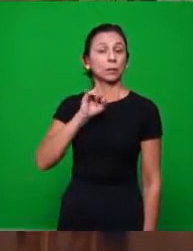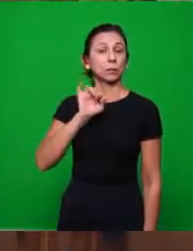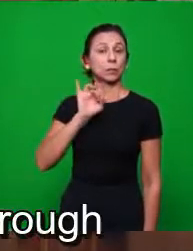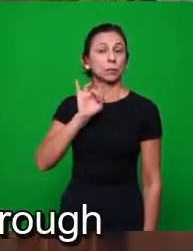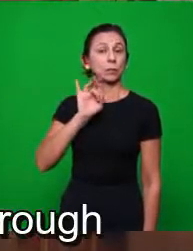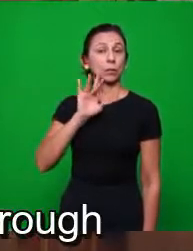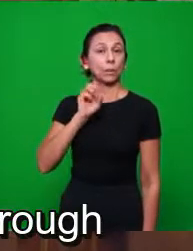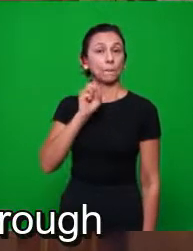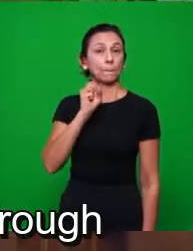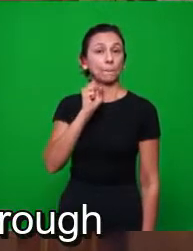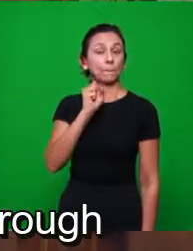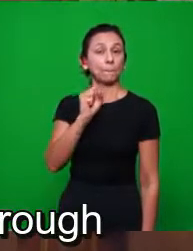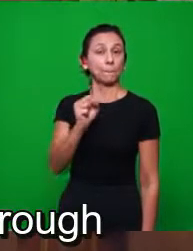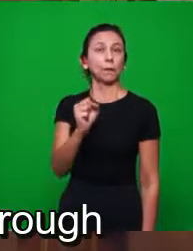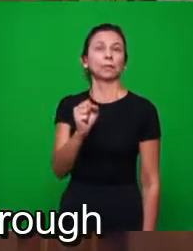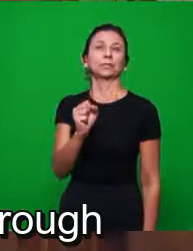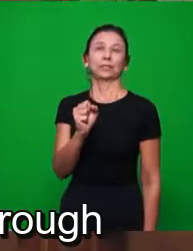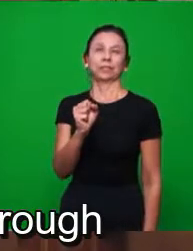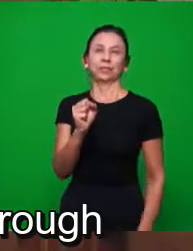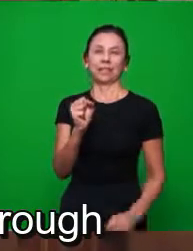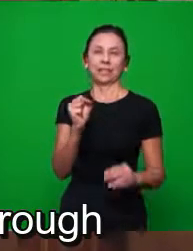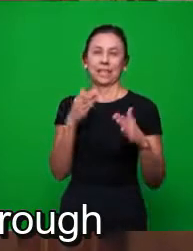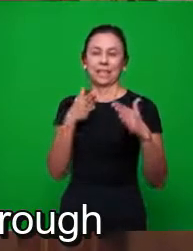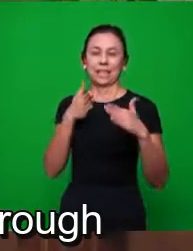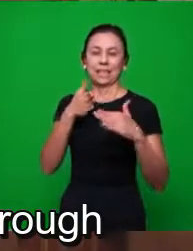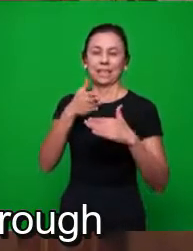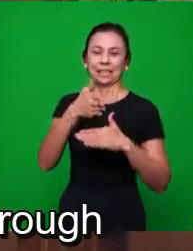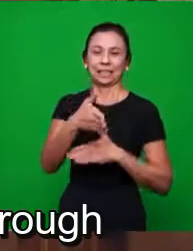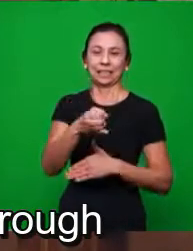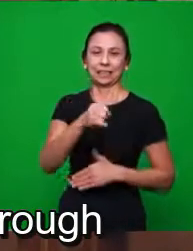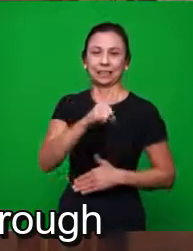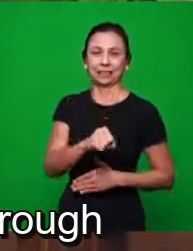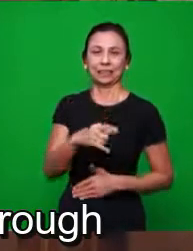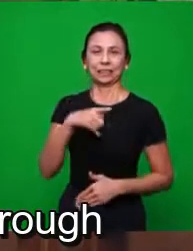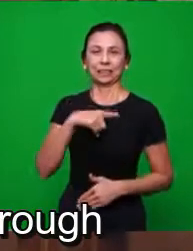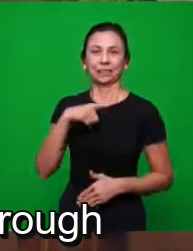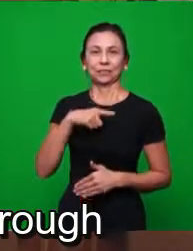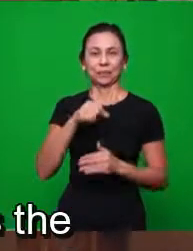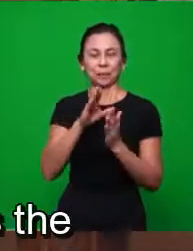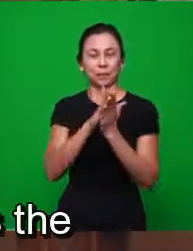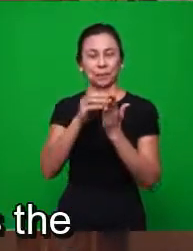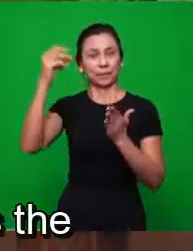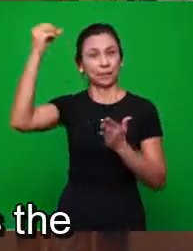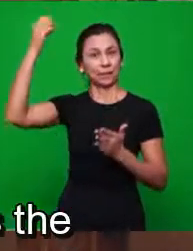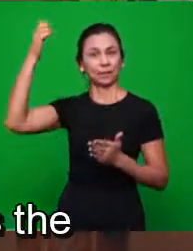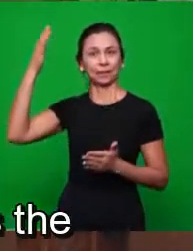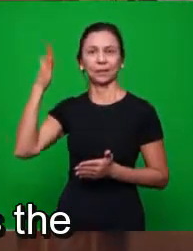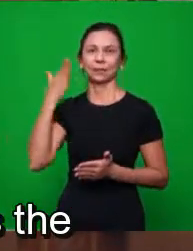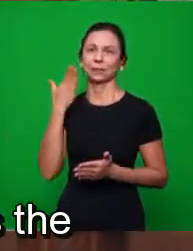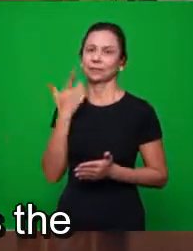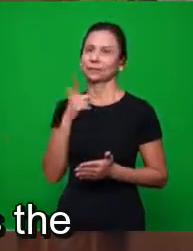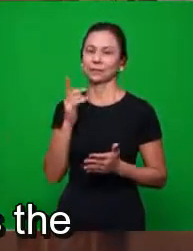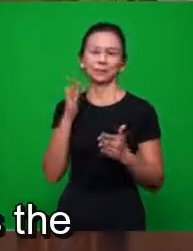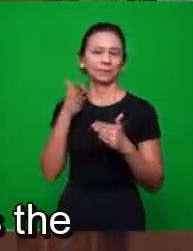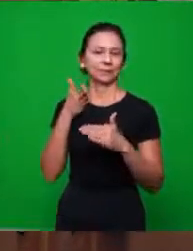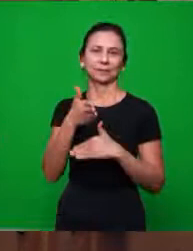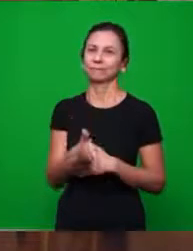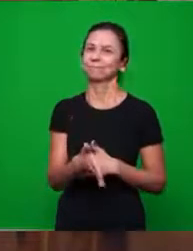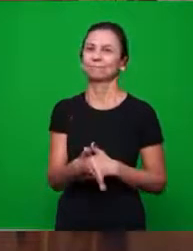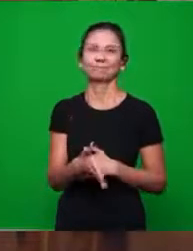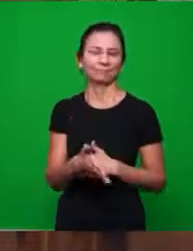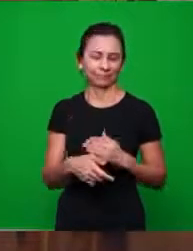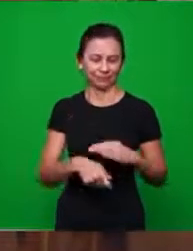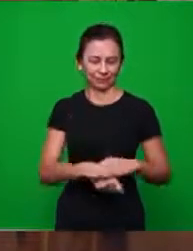é quem passa pela palavra revelada. Se não for pela palavra revelada, ele não entra. Que a